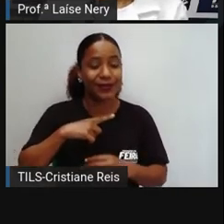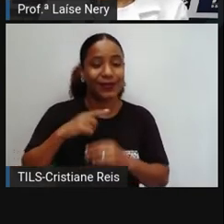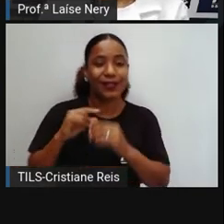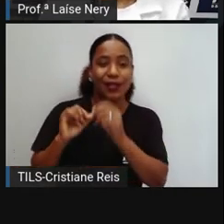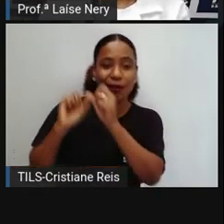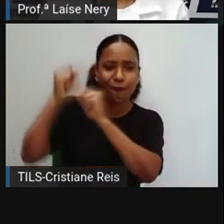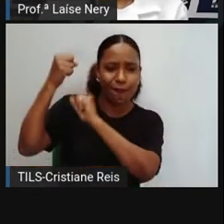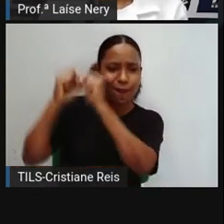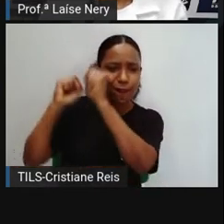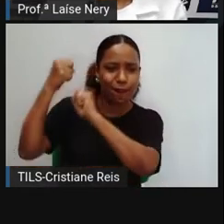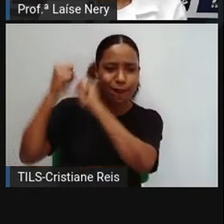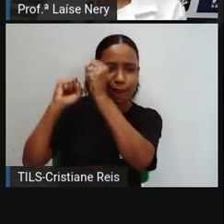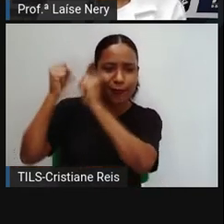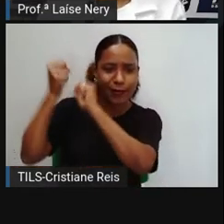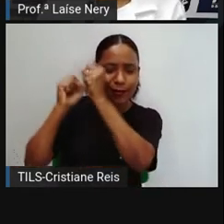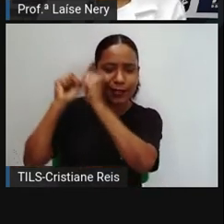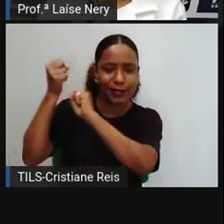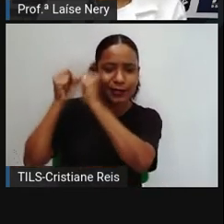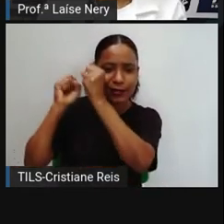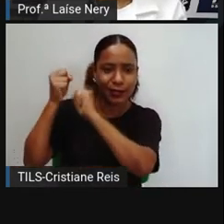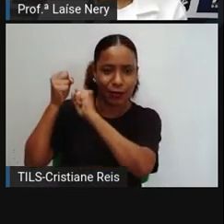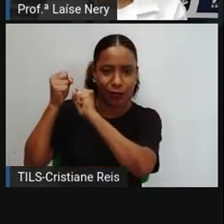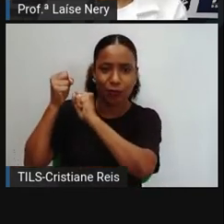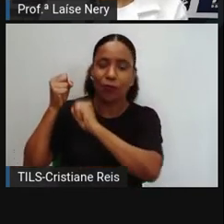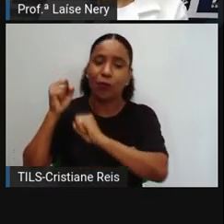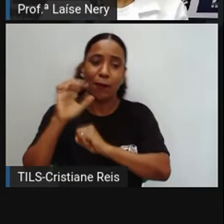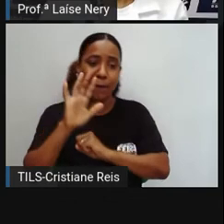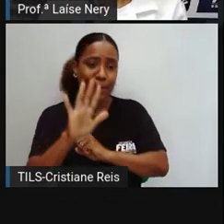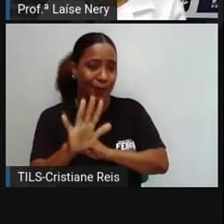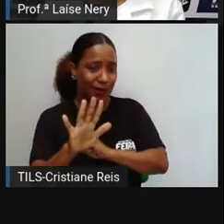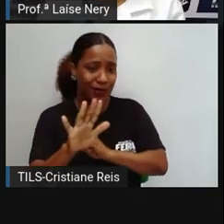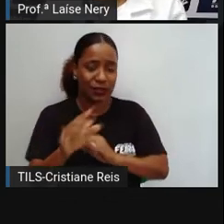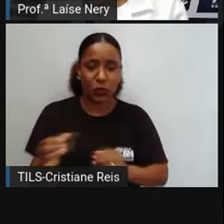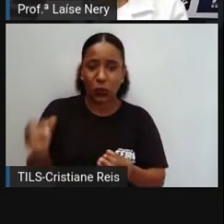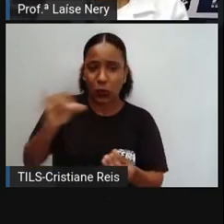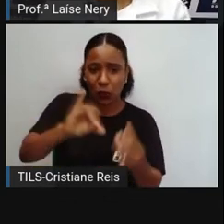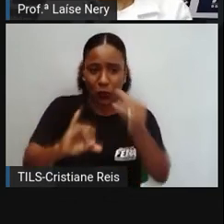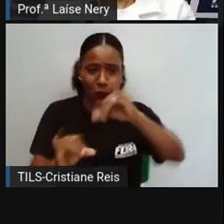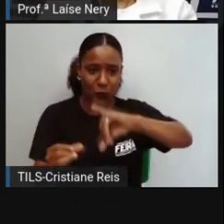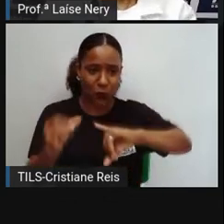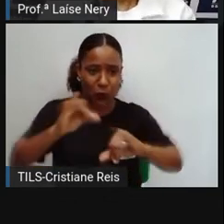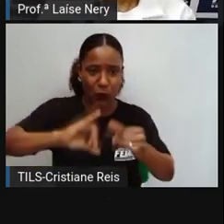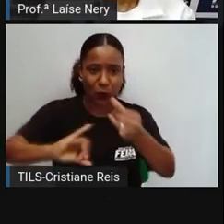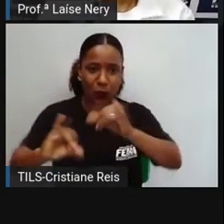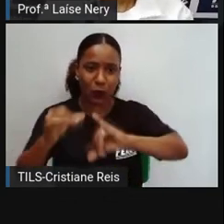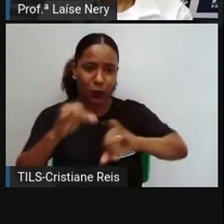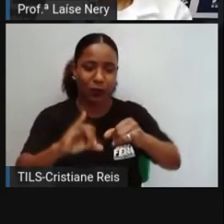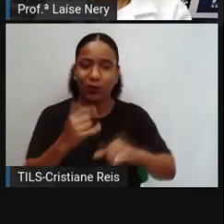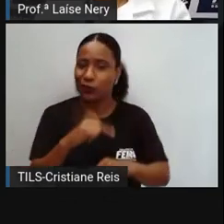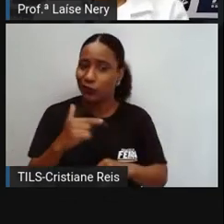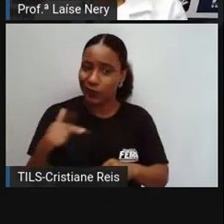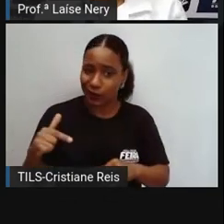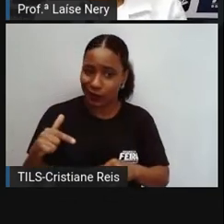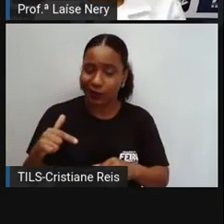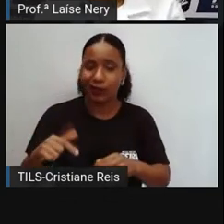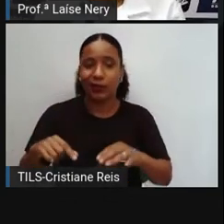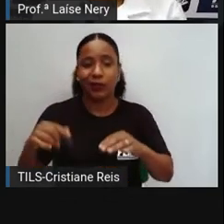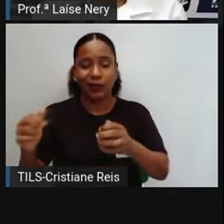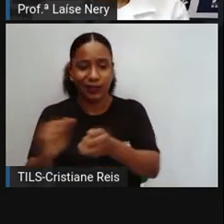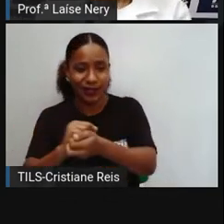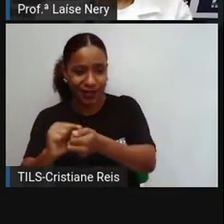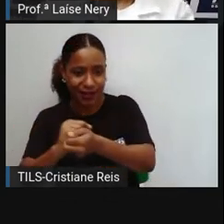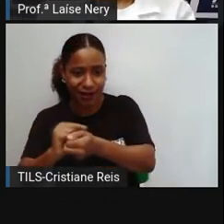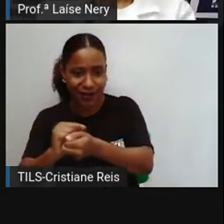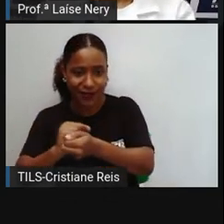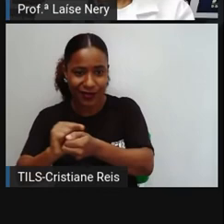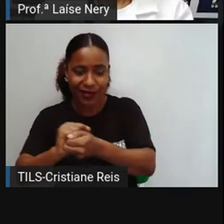mas sem adição de substâncias. Ou seja, ele foi embalado, foi lavado,